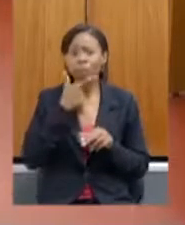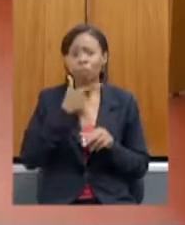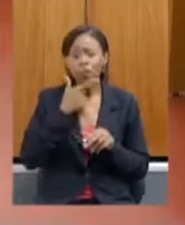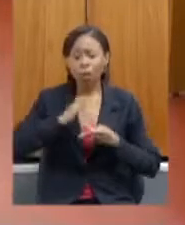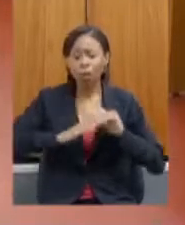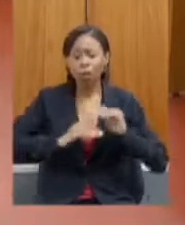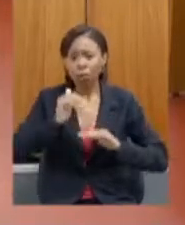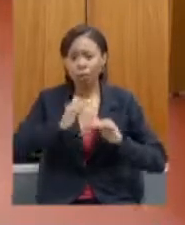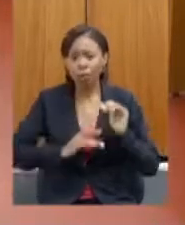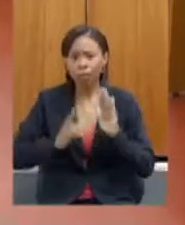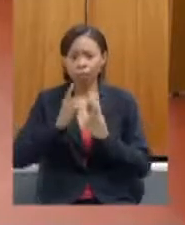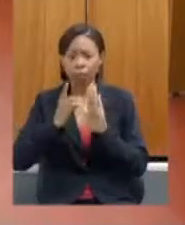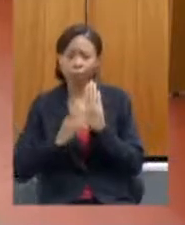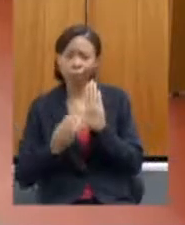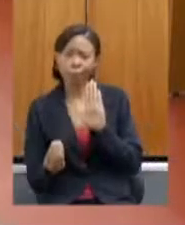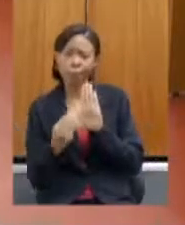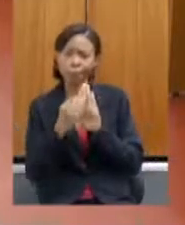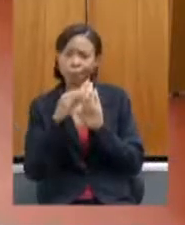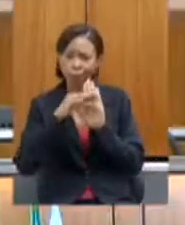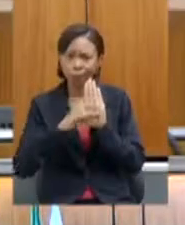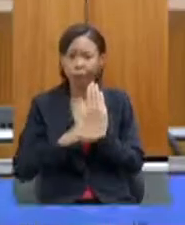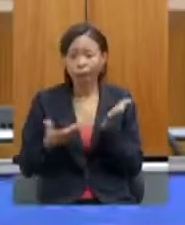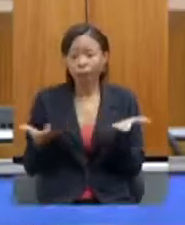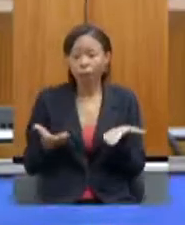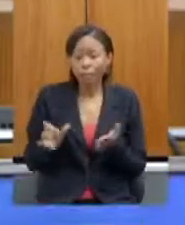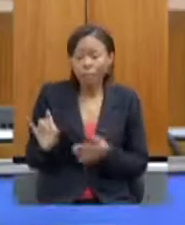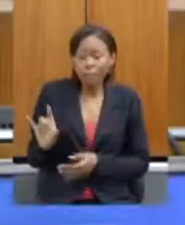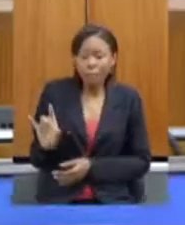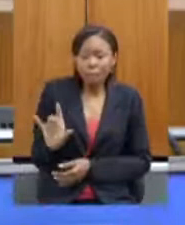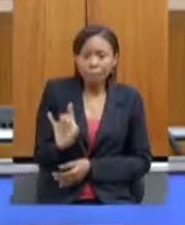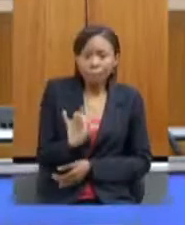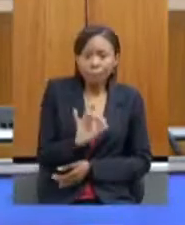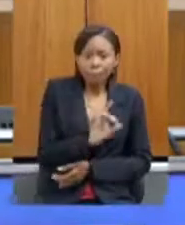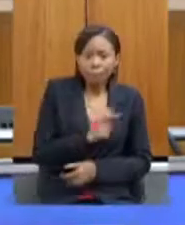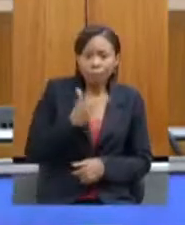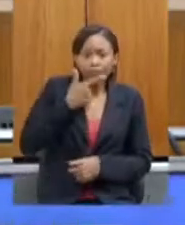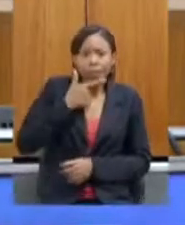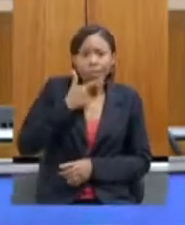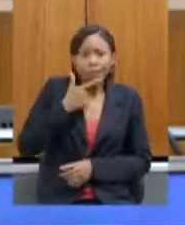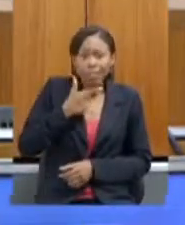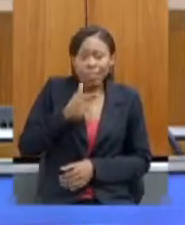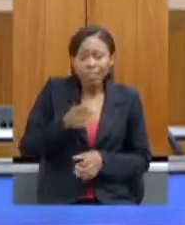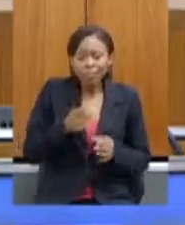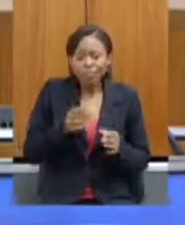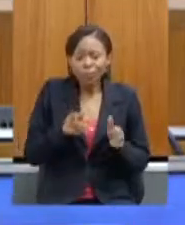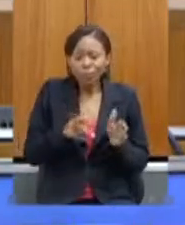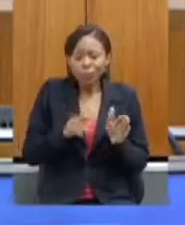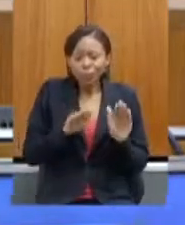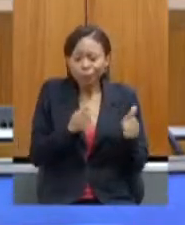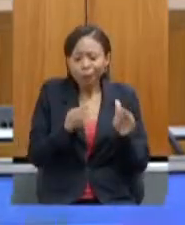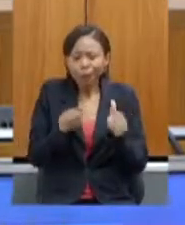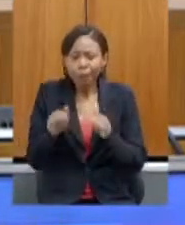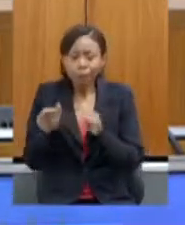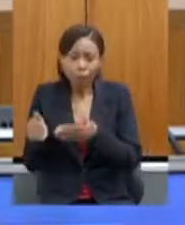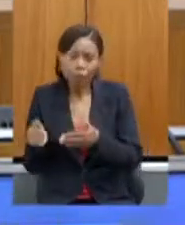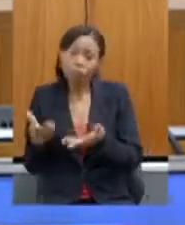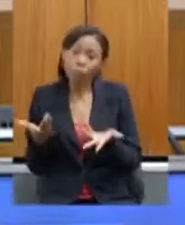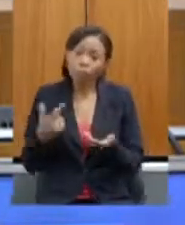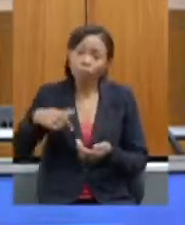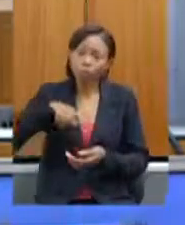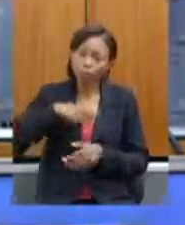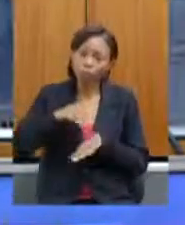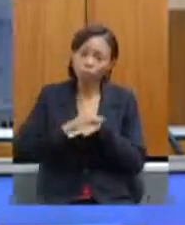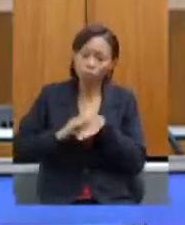quando chegar ao regulamento de cada queijo específico nós também estamos em conversa com os produtores estamos agora